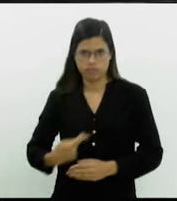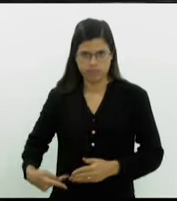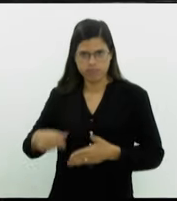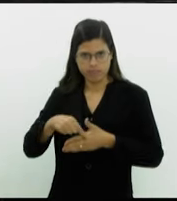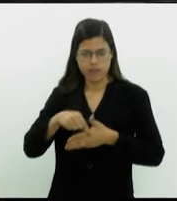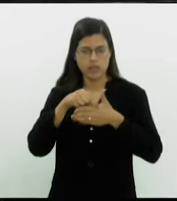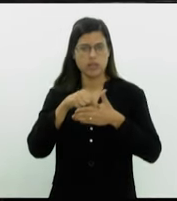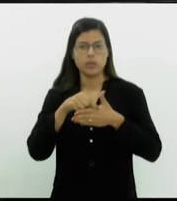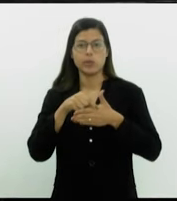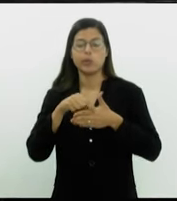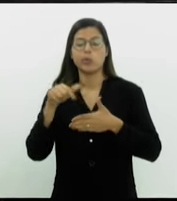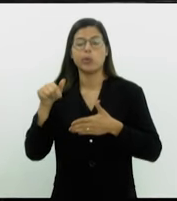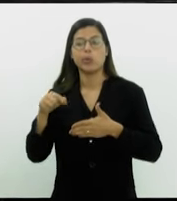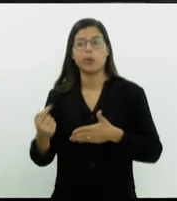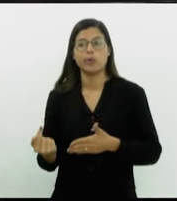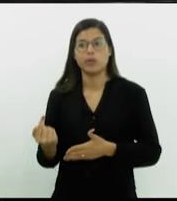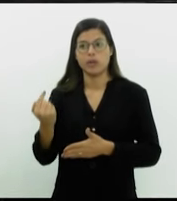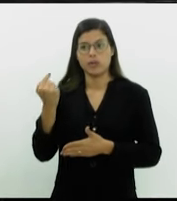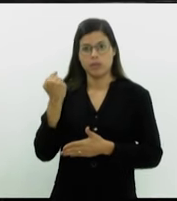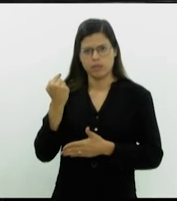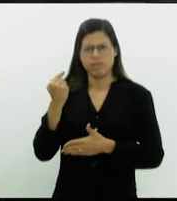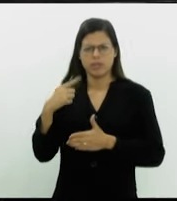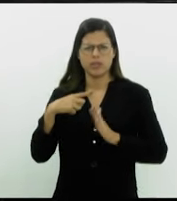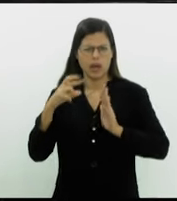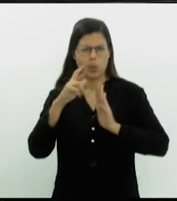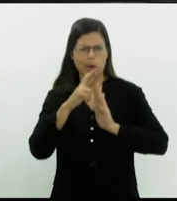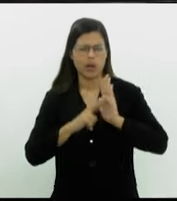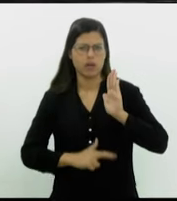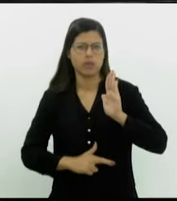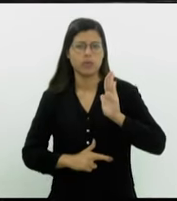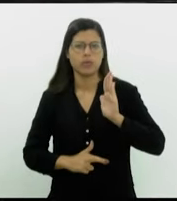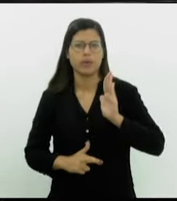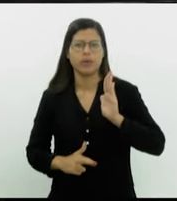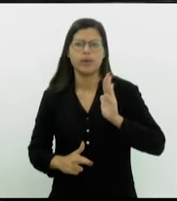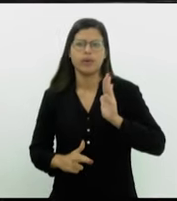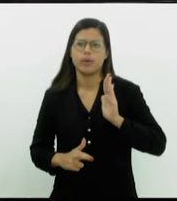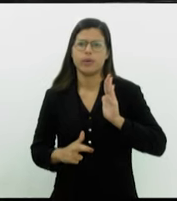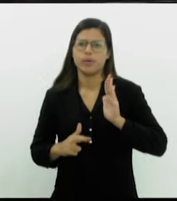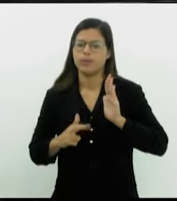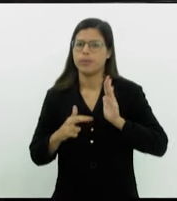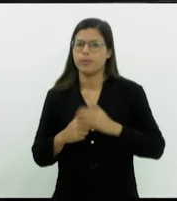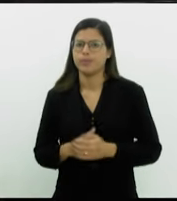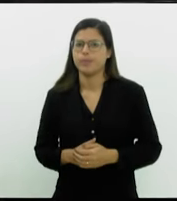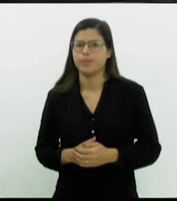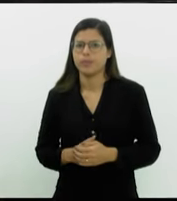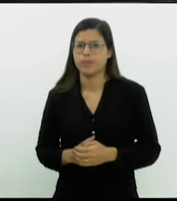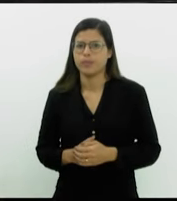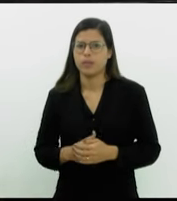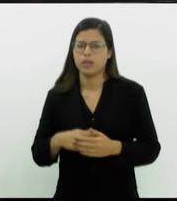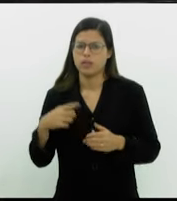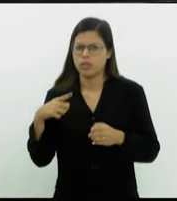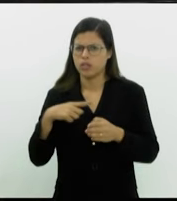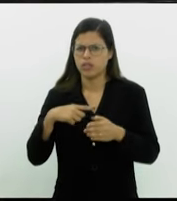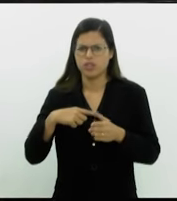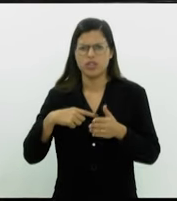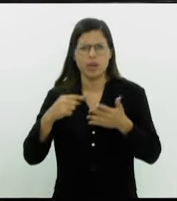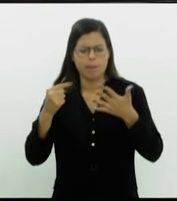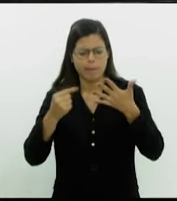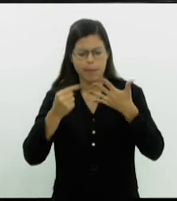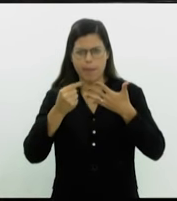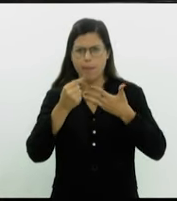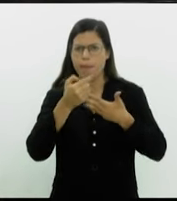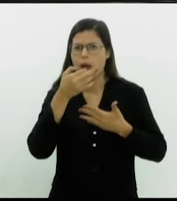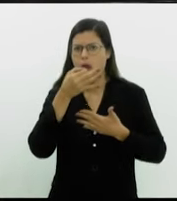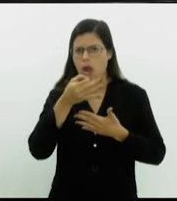oportunidade, está lá no relatório, dentre tantas e tantas recomendações, lá